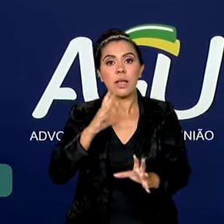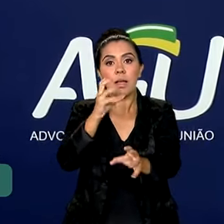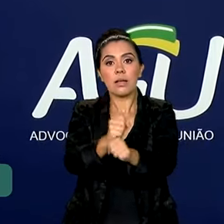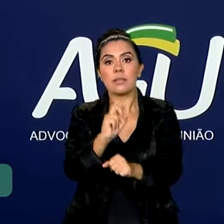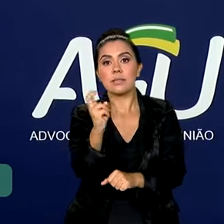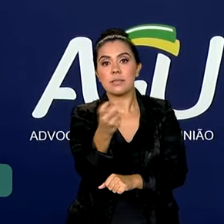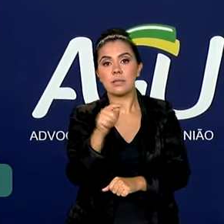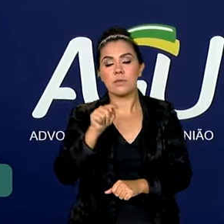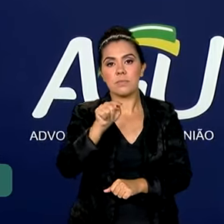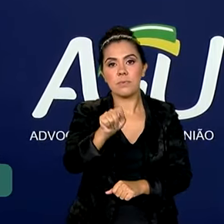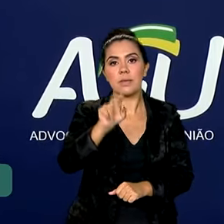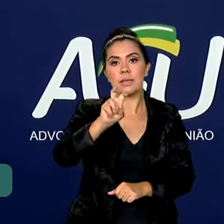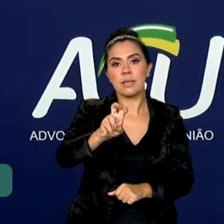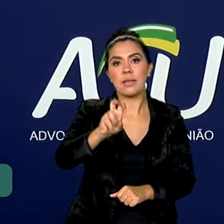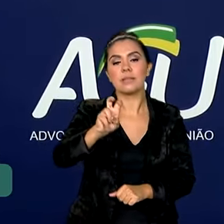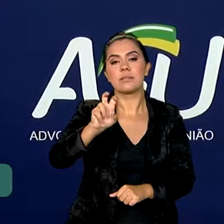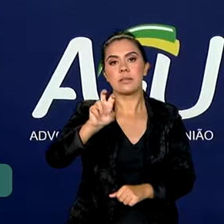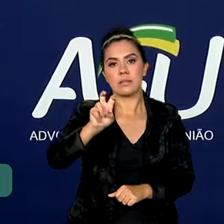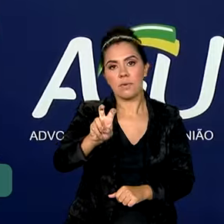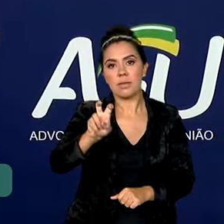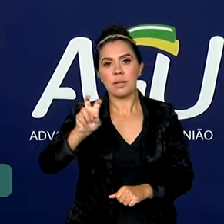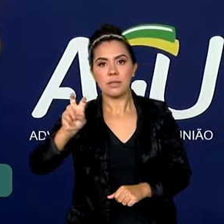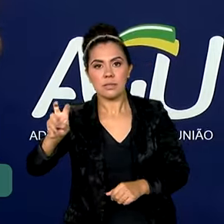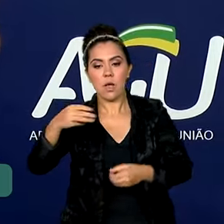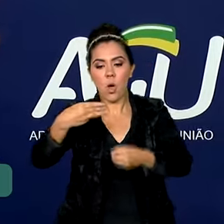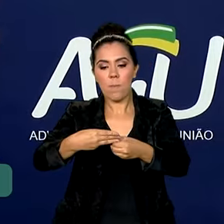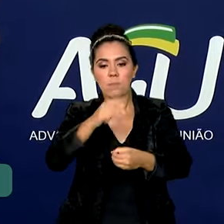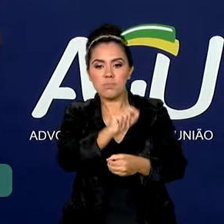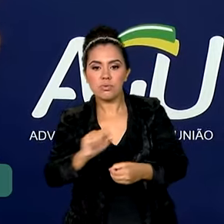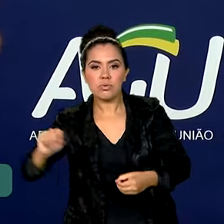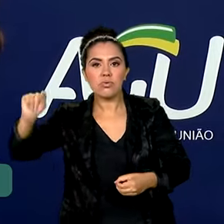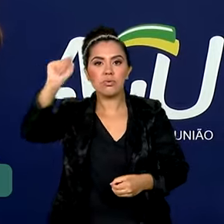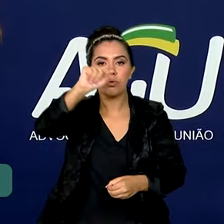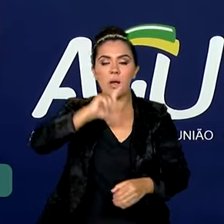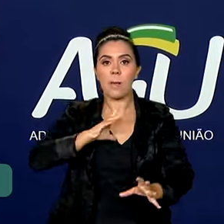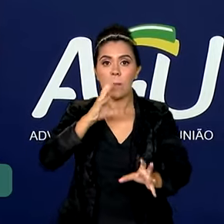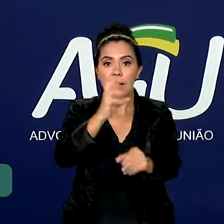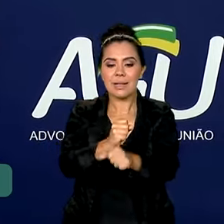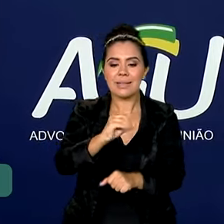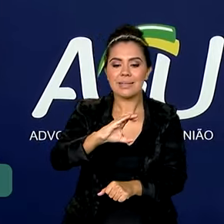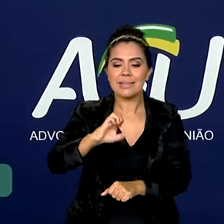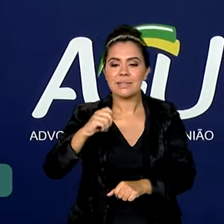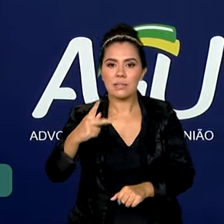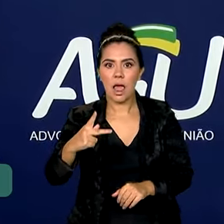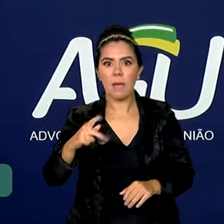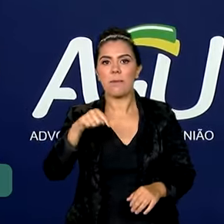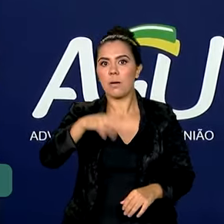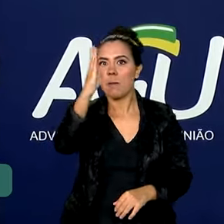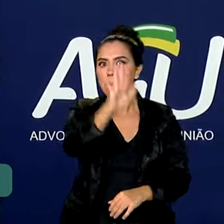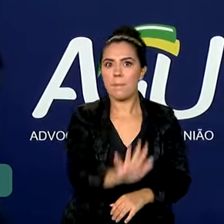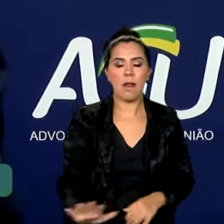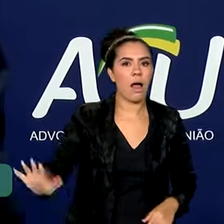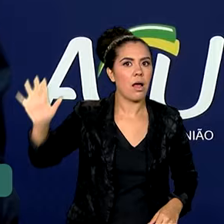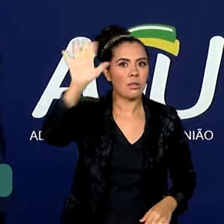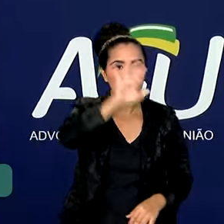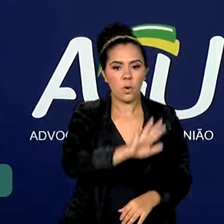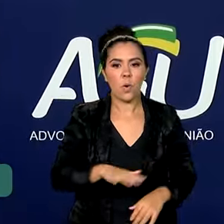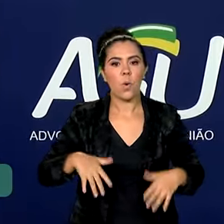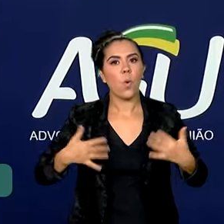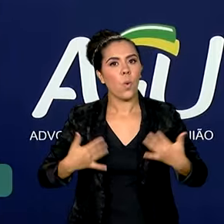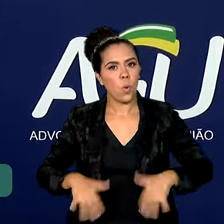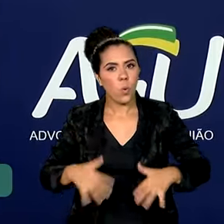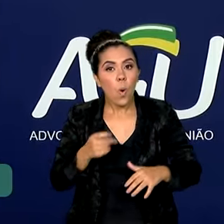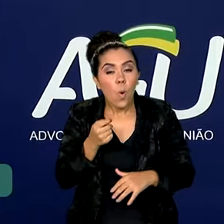.555 municípios, ou seja, pessoas botaram o seu CEP, eram pessoas de 5.555 municípios no Brasil, ou seja, praticamente